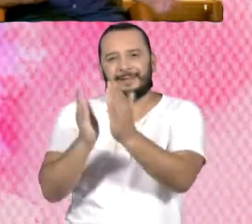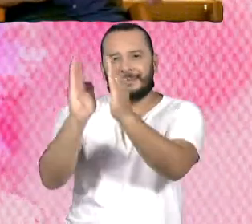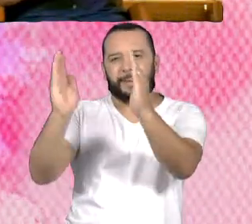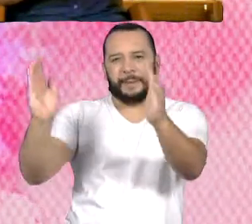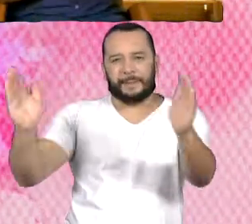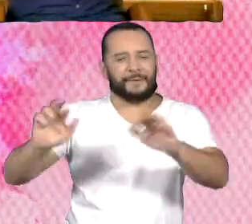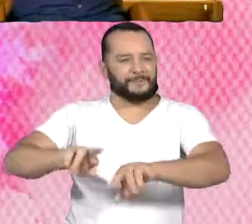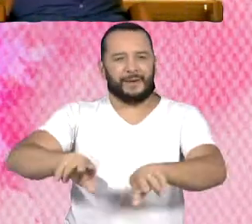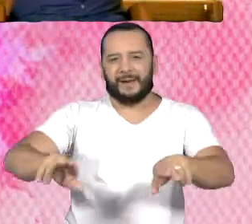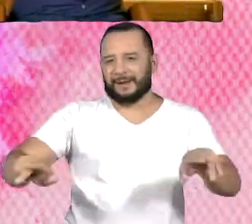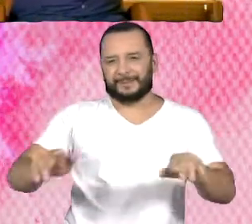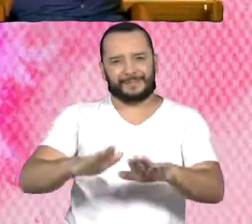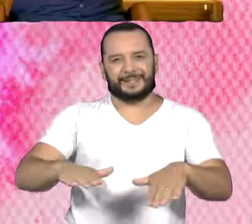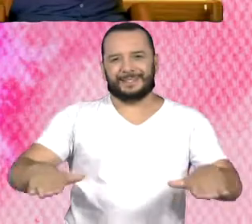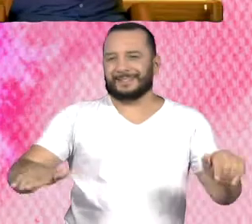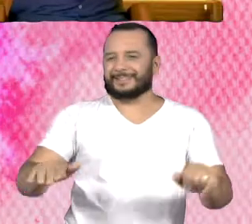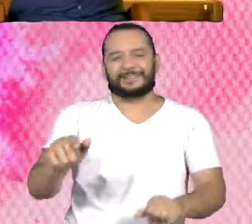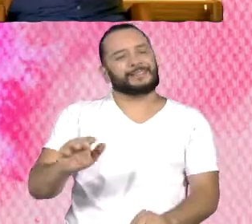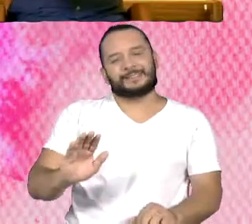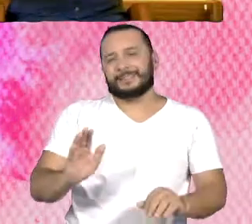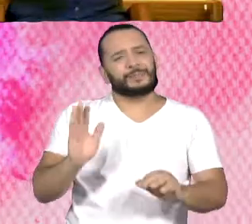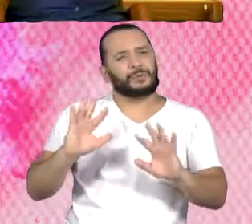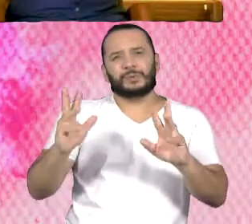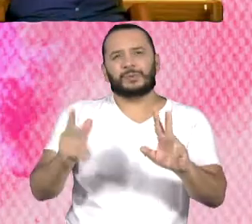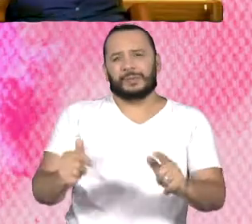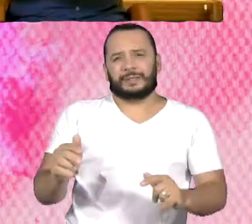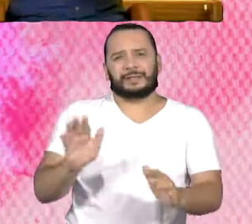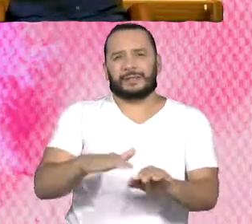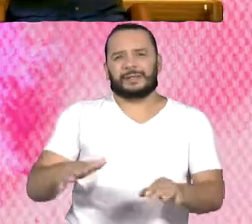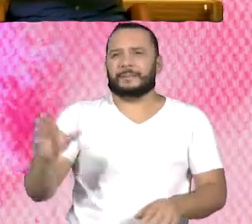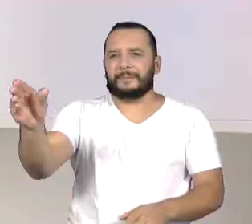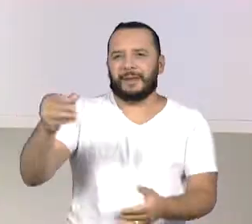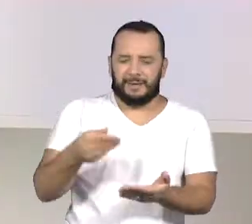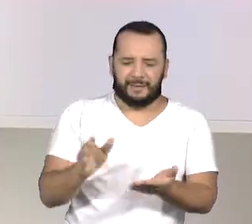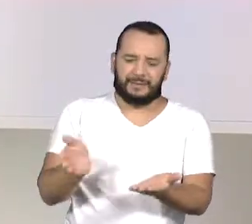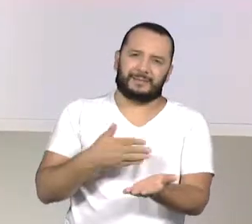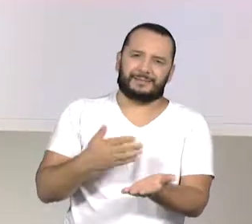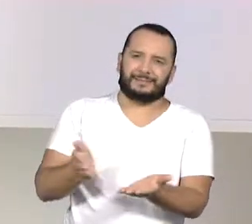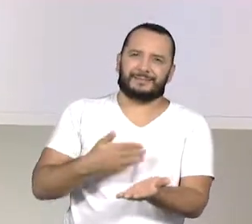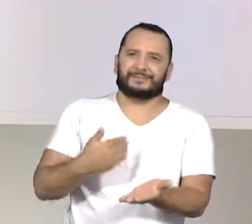infantil totalmente acessível. As crianças pegam nos livros.